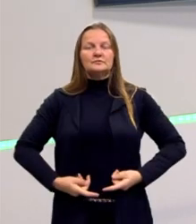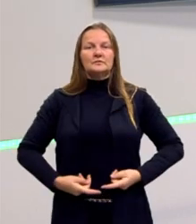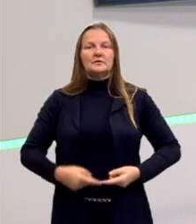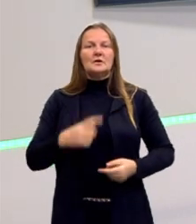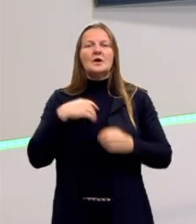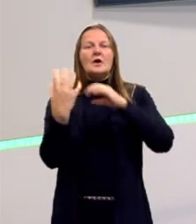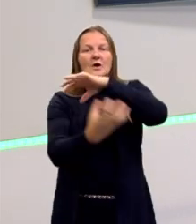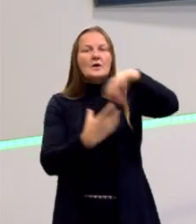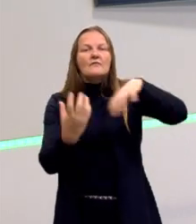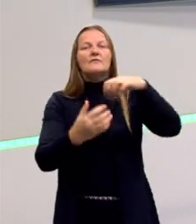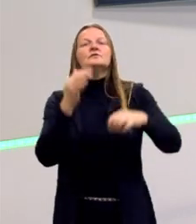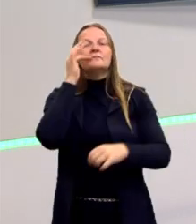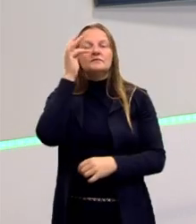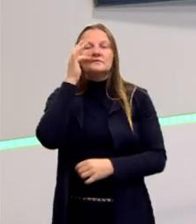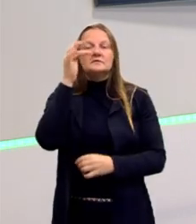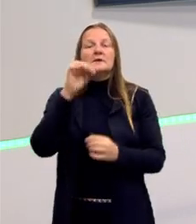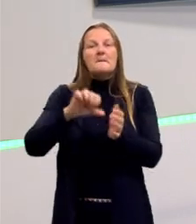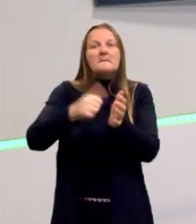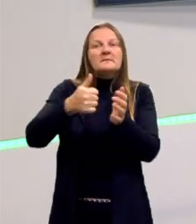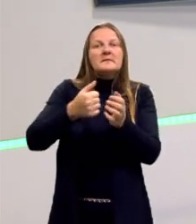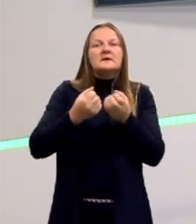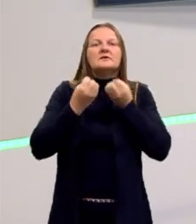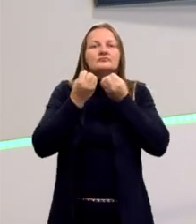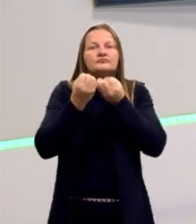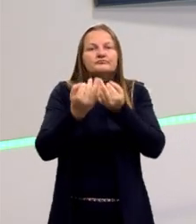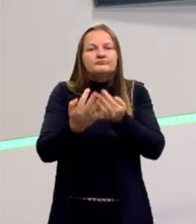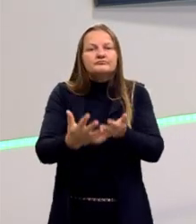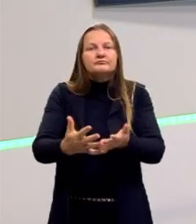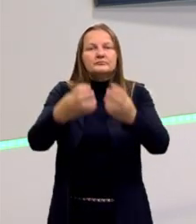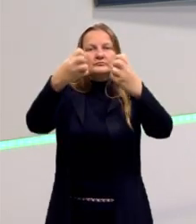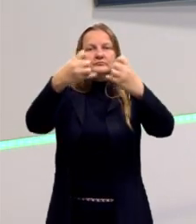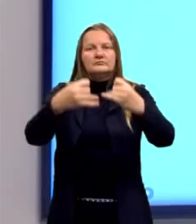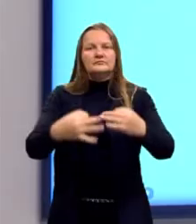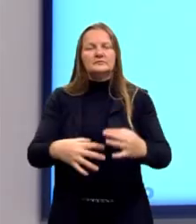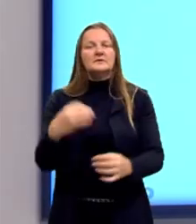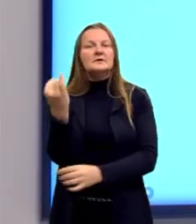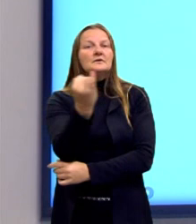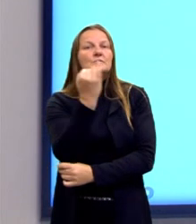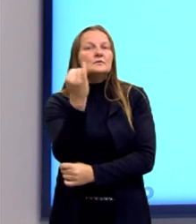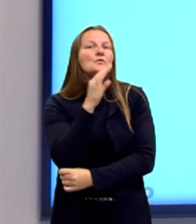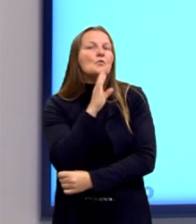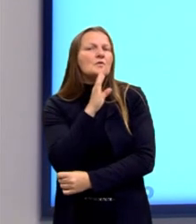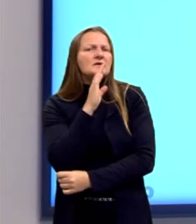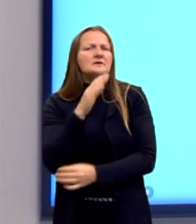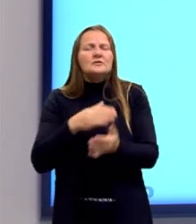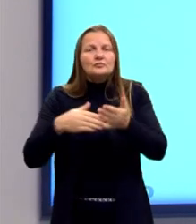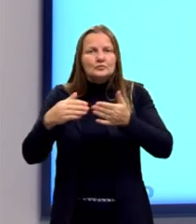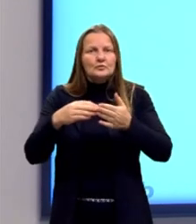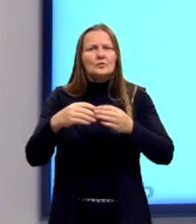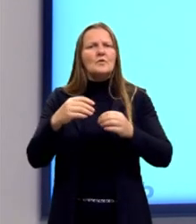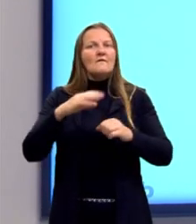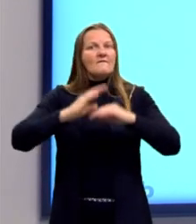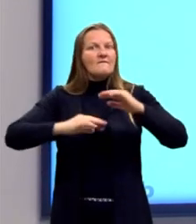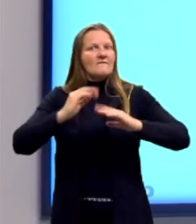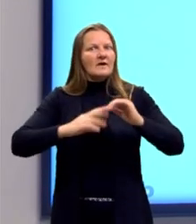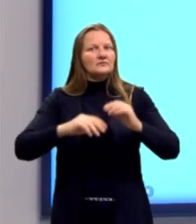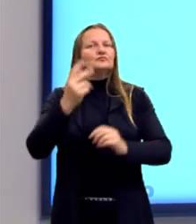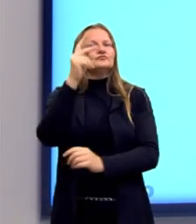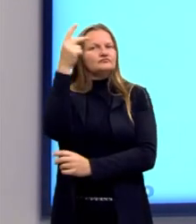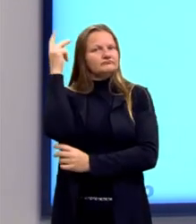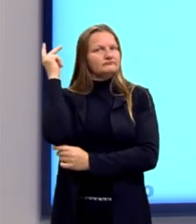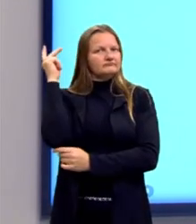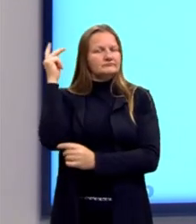Revolução Francesa. Então, sempre reitero a importância de conhecermos esses grandes fatos históricos,